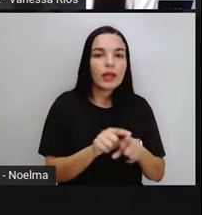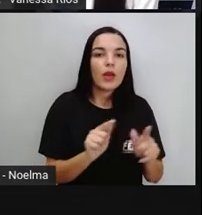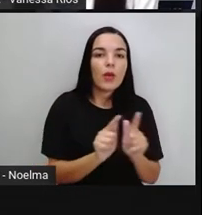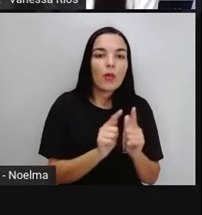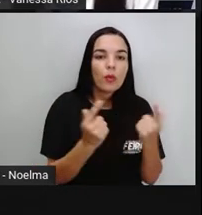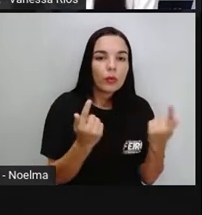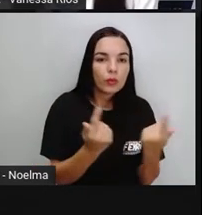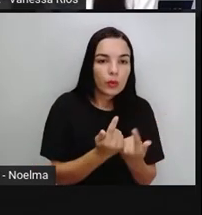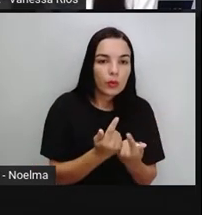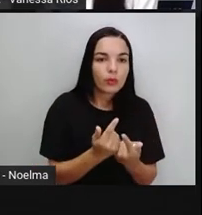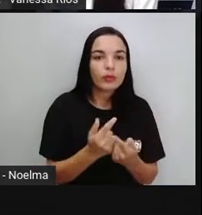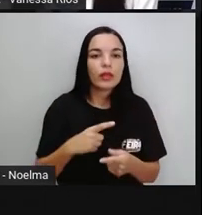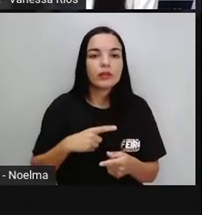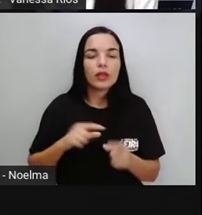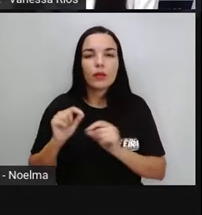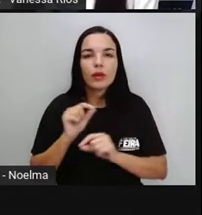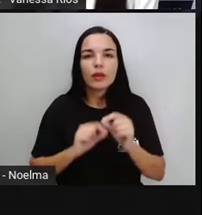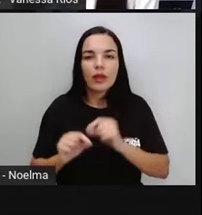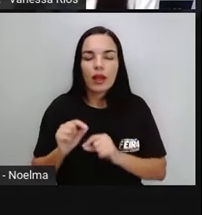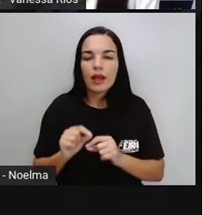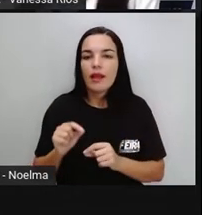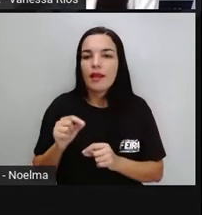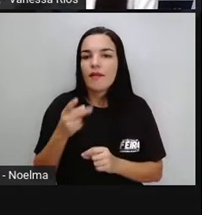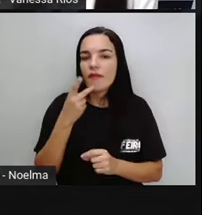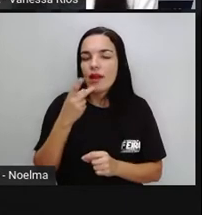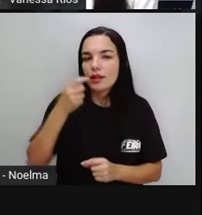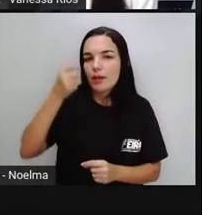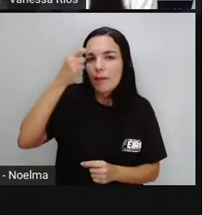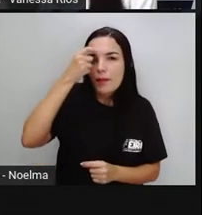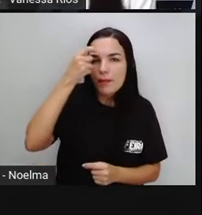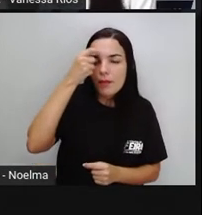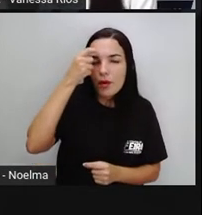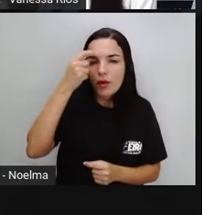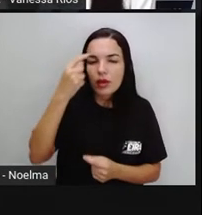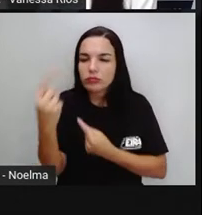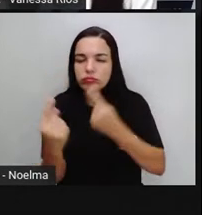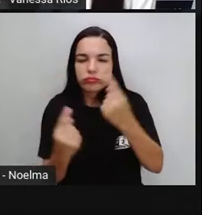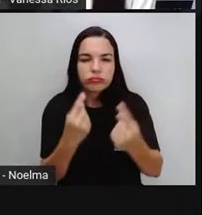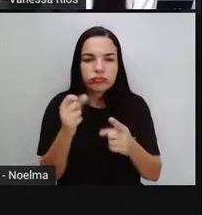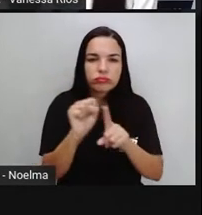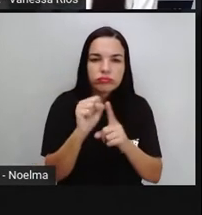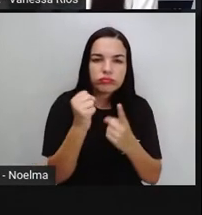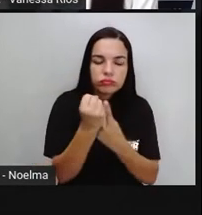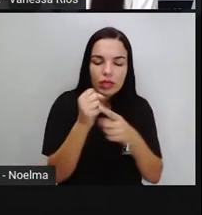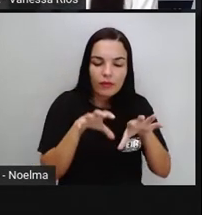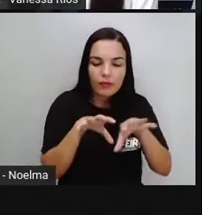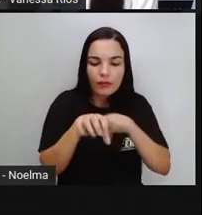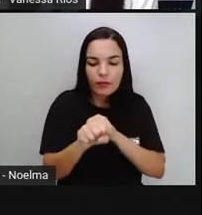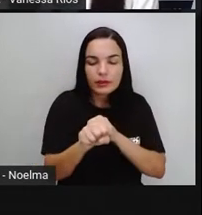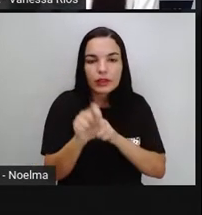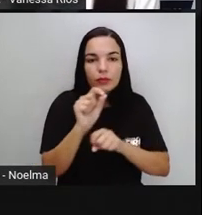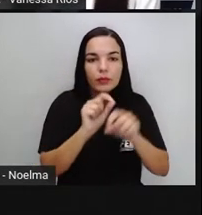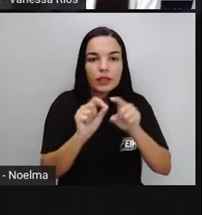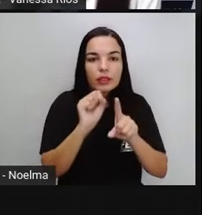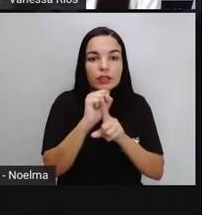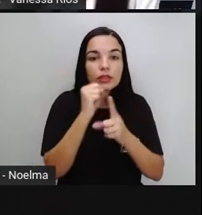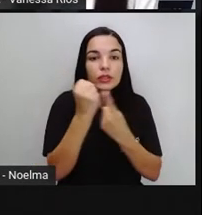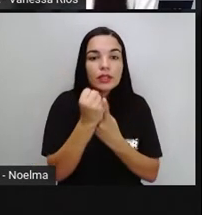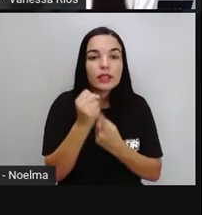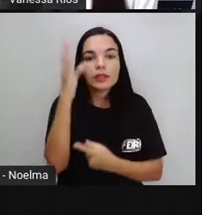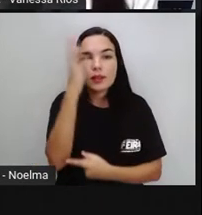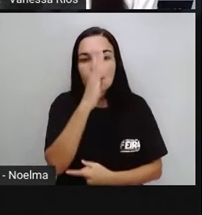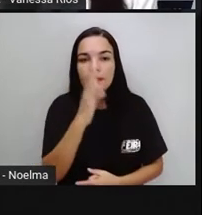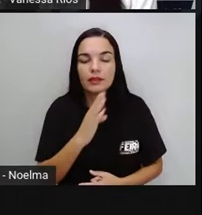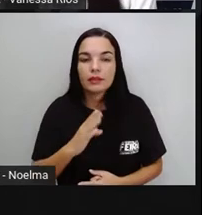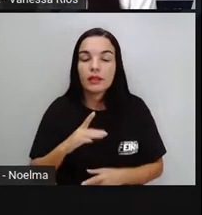à memória dos diferentes grupos formadores da sociedade brasileira. Então, os patrimônios culturais,